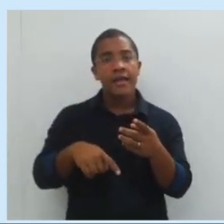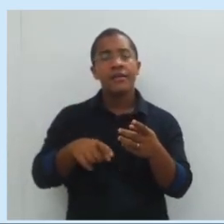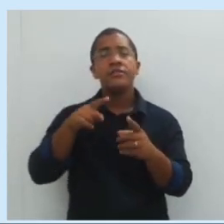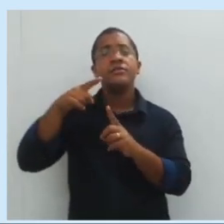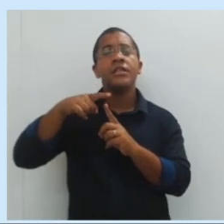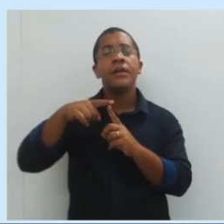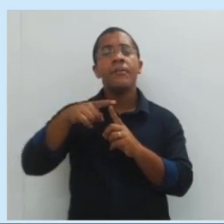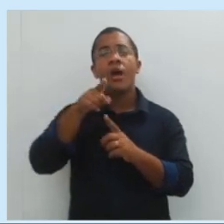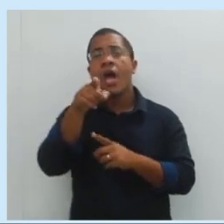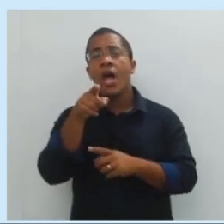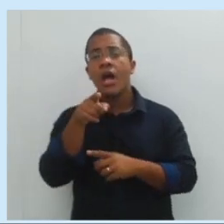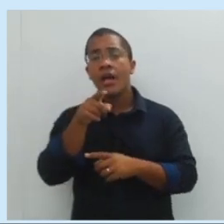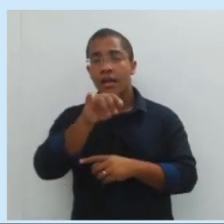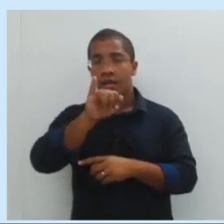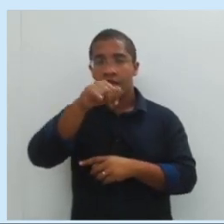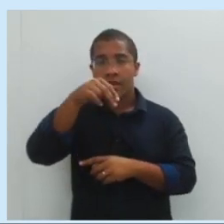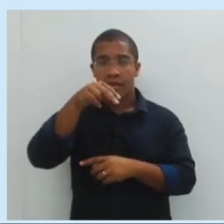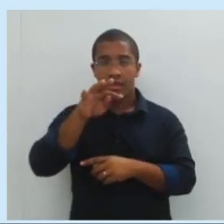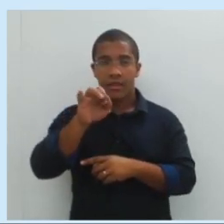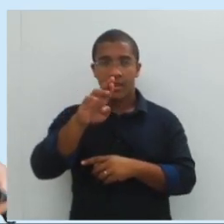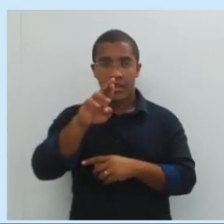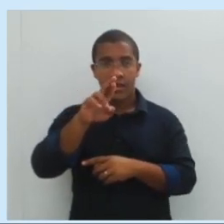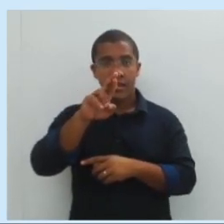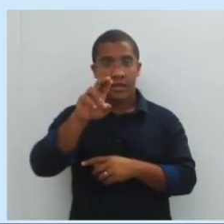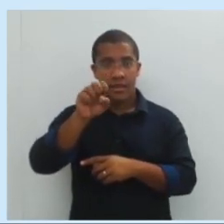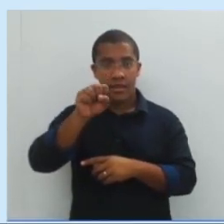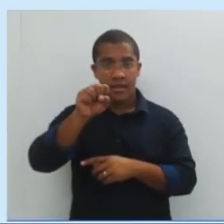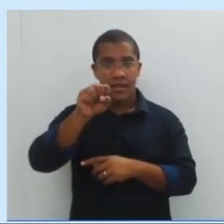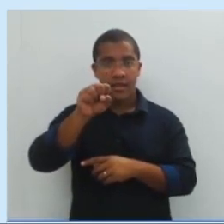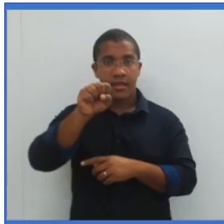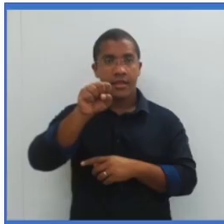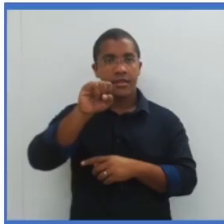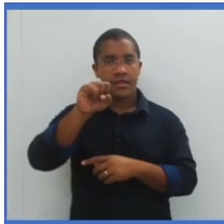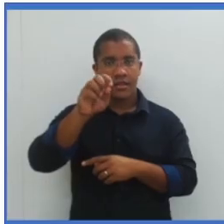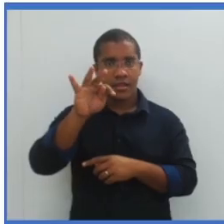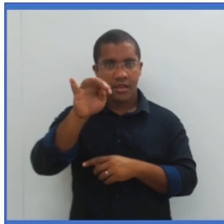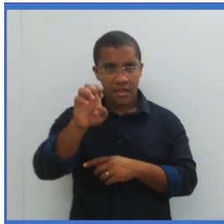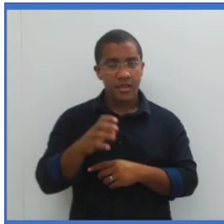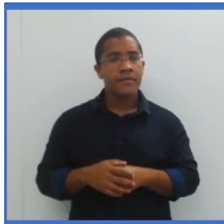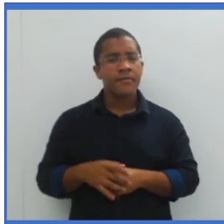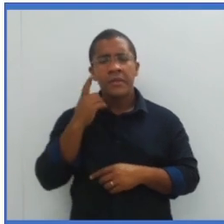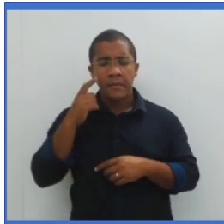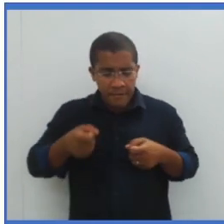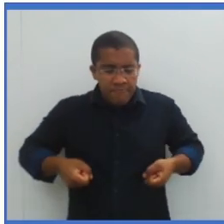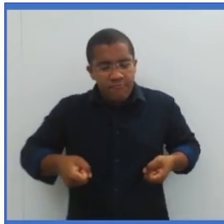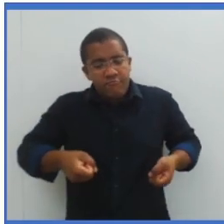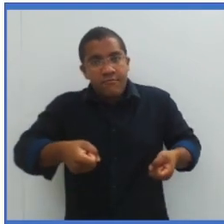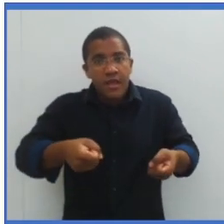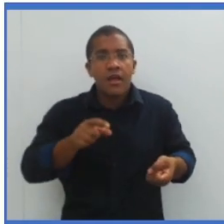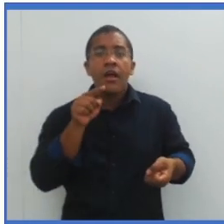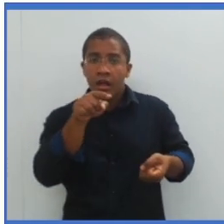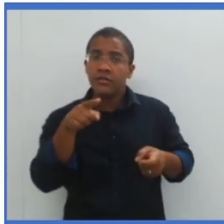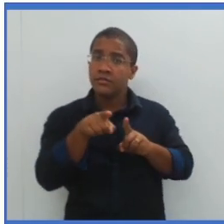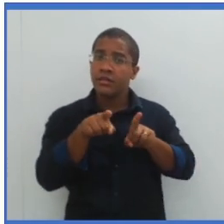tipo inter-resistente. Bora para o carro de mão. O carro de mão é outro